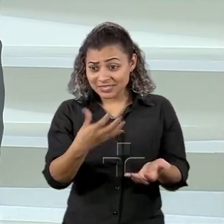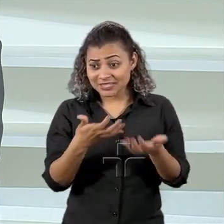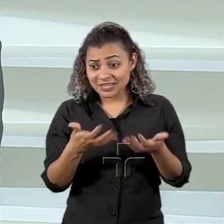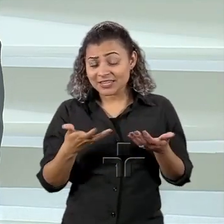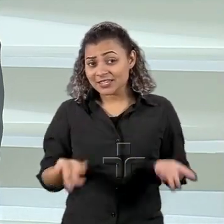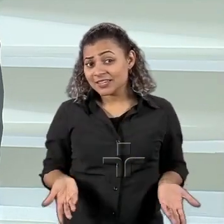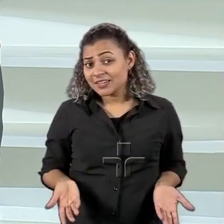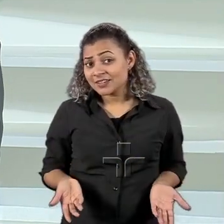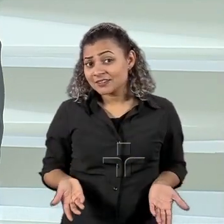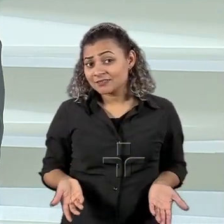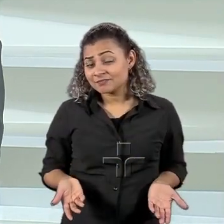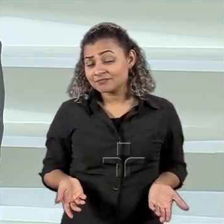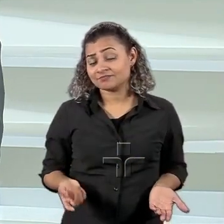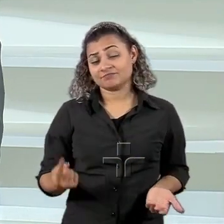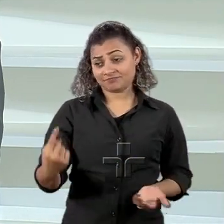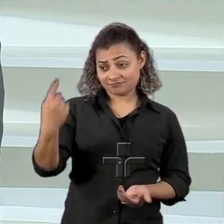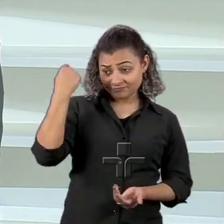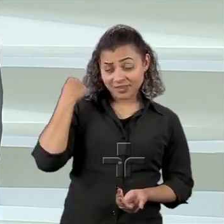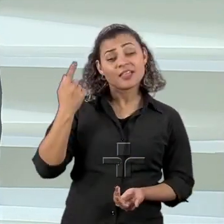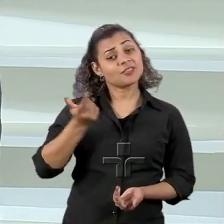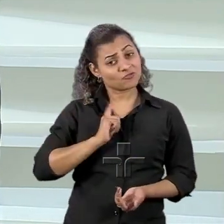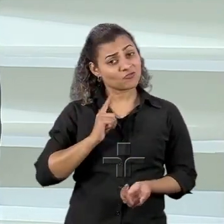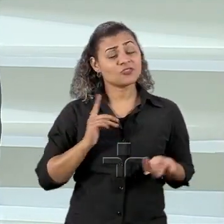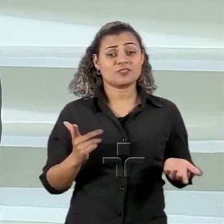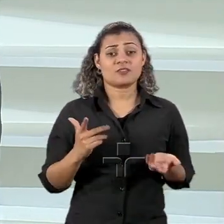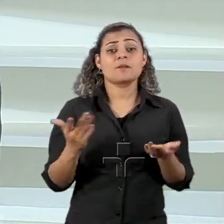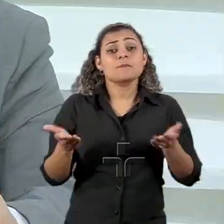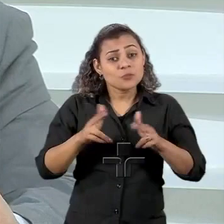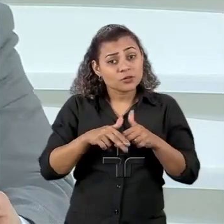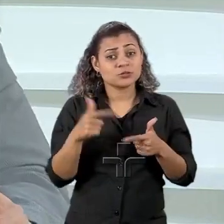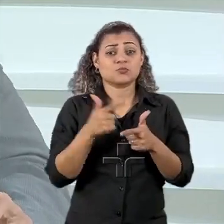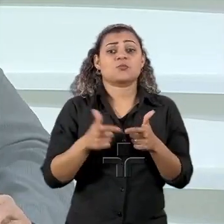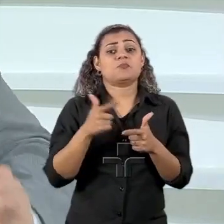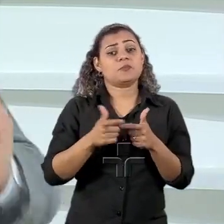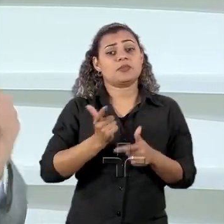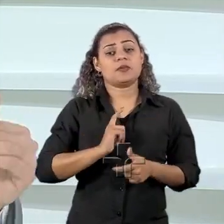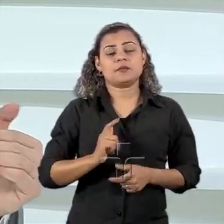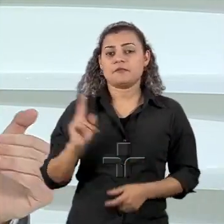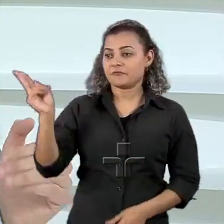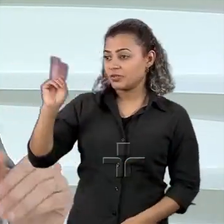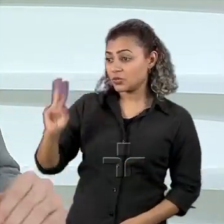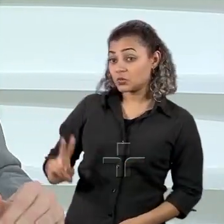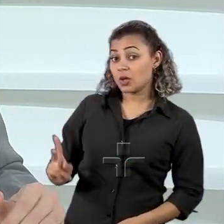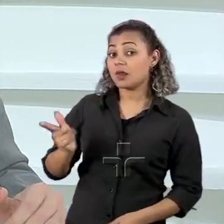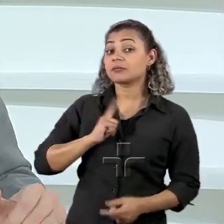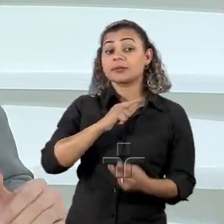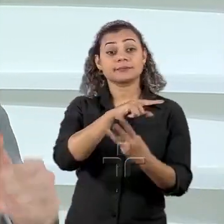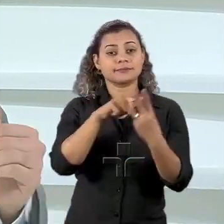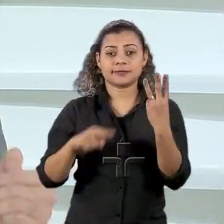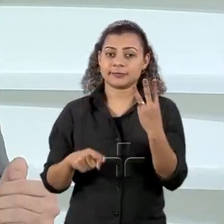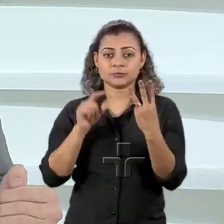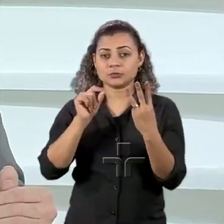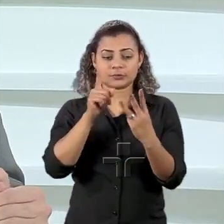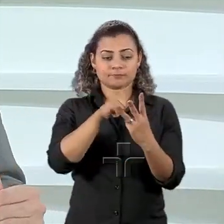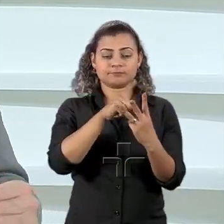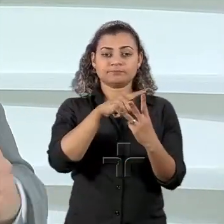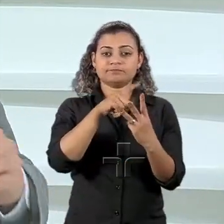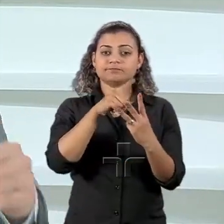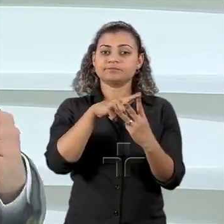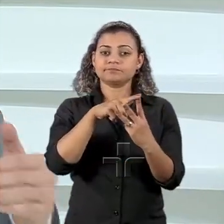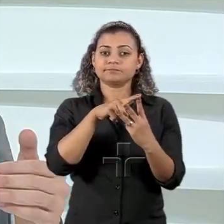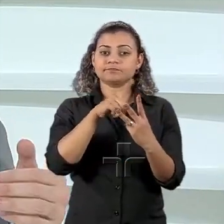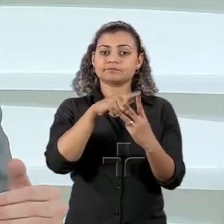então acho que esse também é um problema em termos de consertação o tema da Venezuela são três dimensões tem uma dimensão que é doméstica